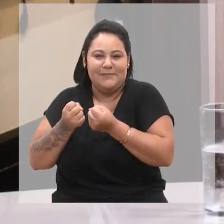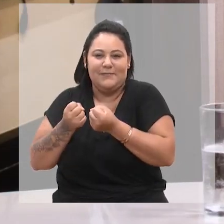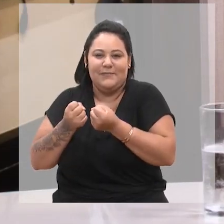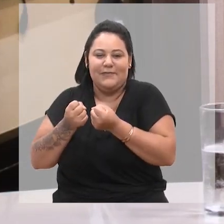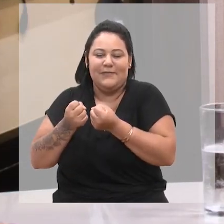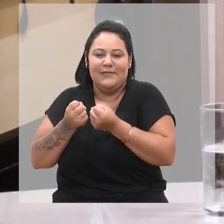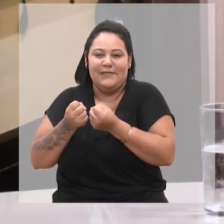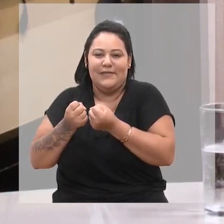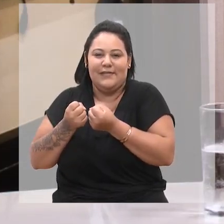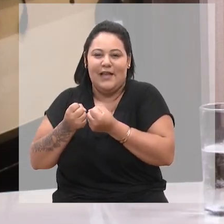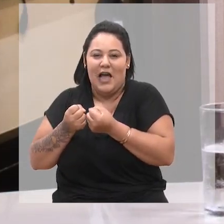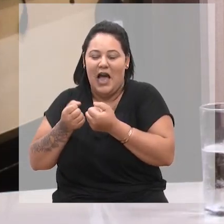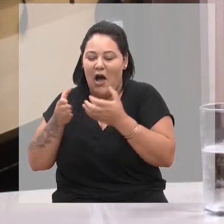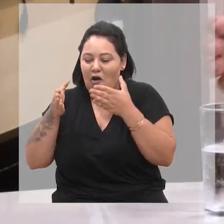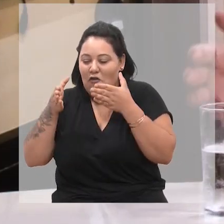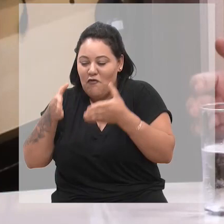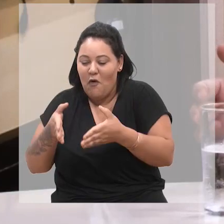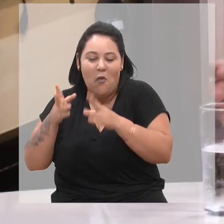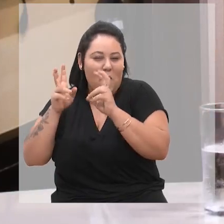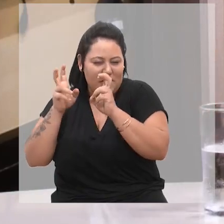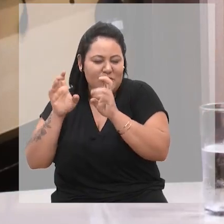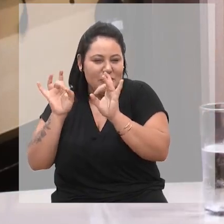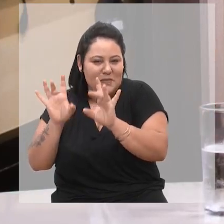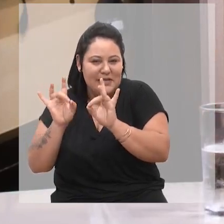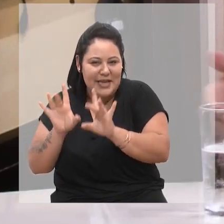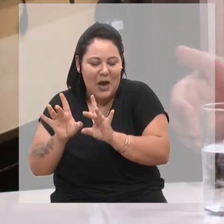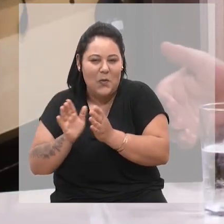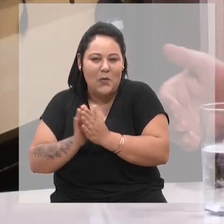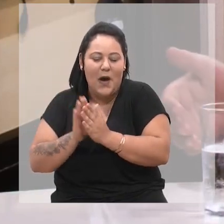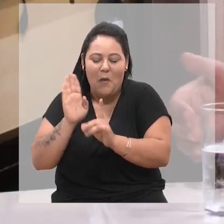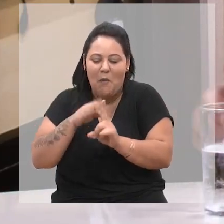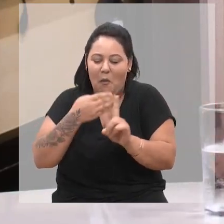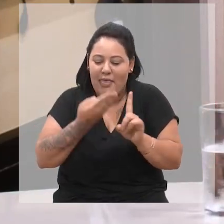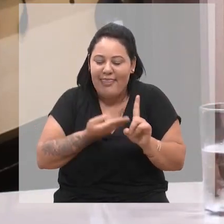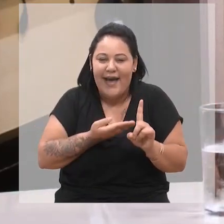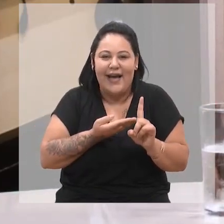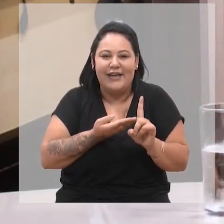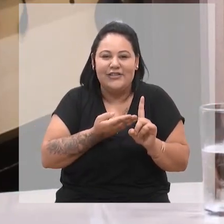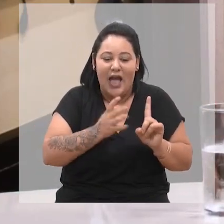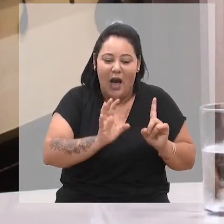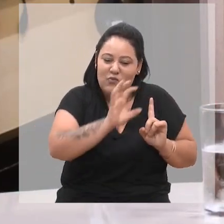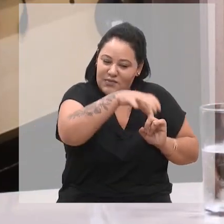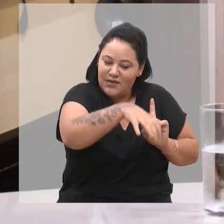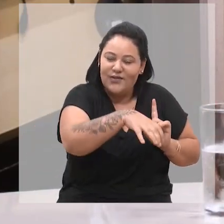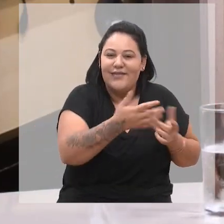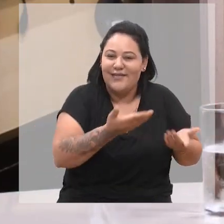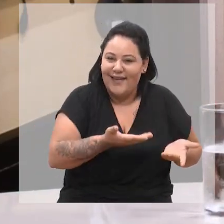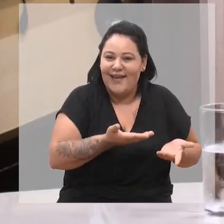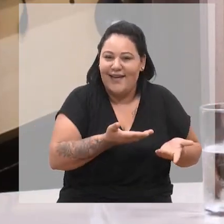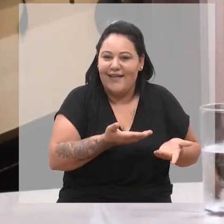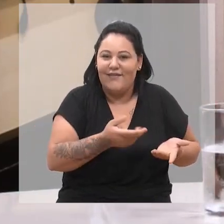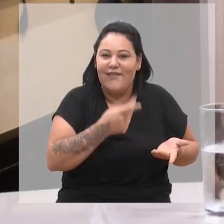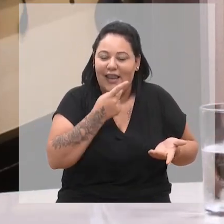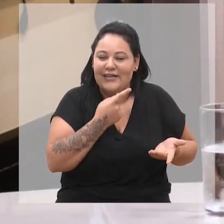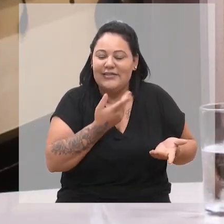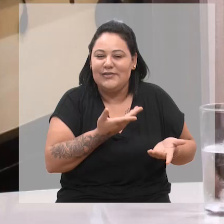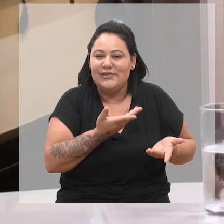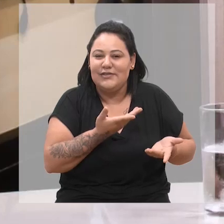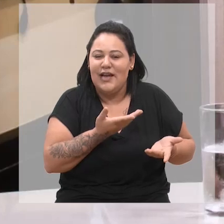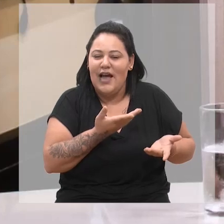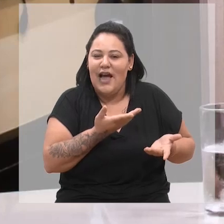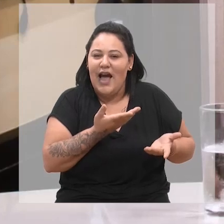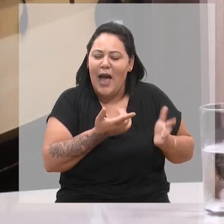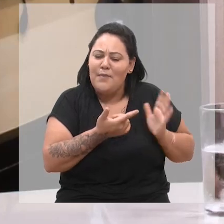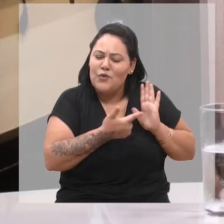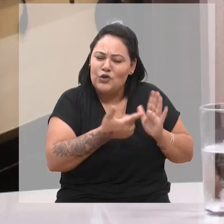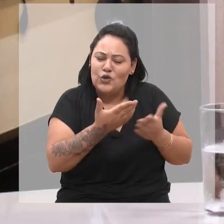a homenagem, muito mais do que para a senhora, é um reconhecimento ao setor, digamos assim. E ali veio todo o seu